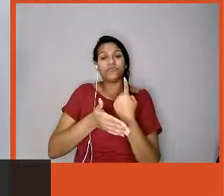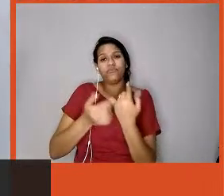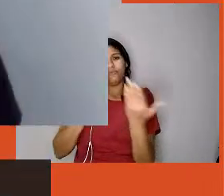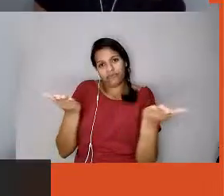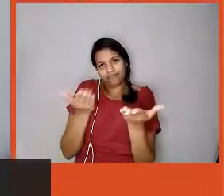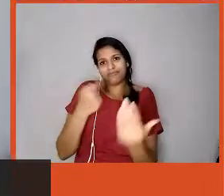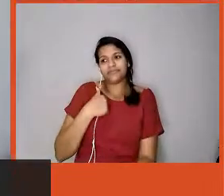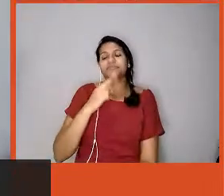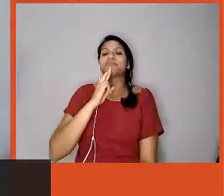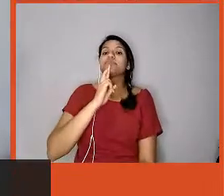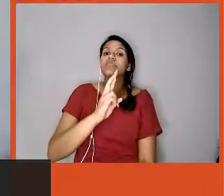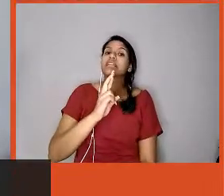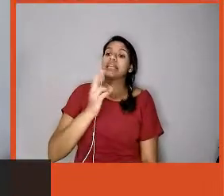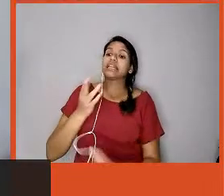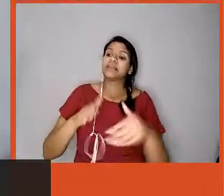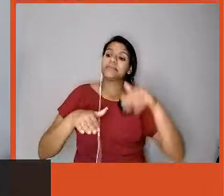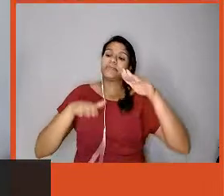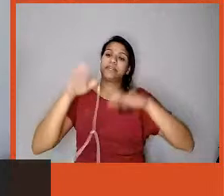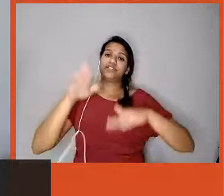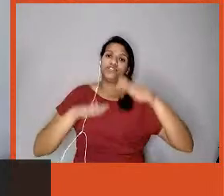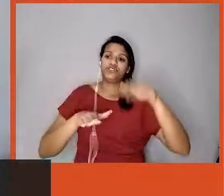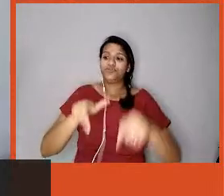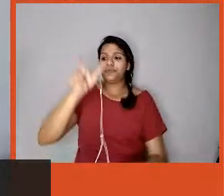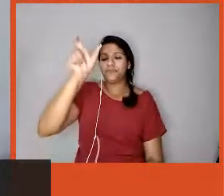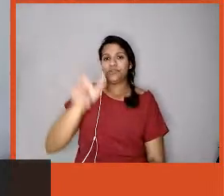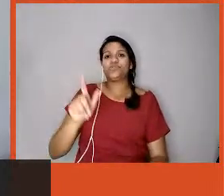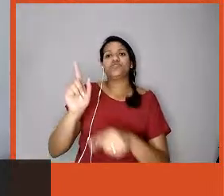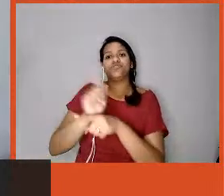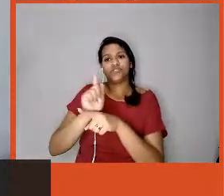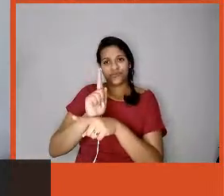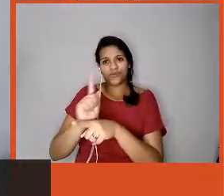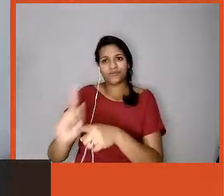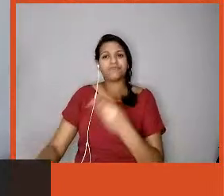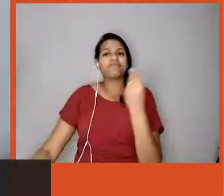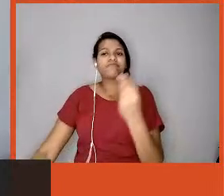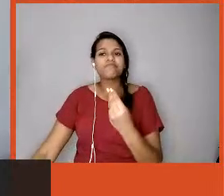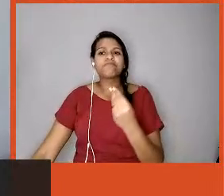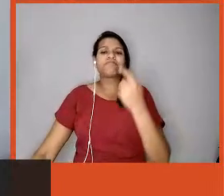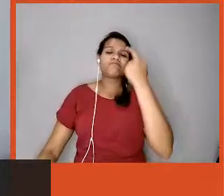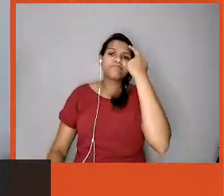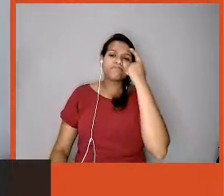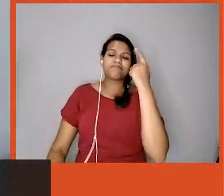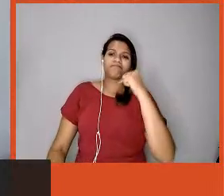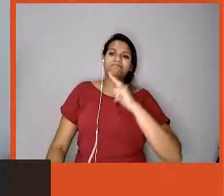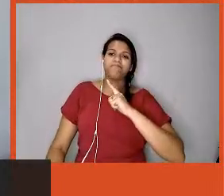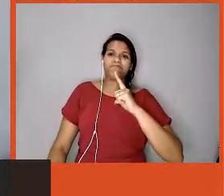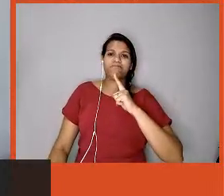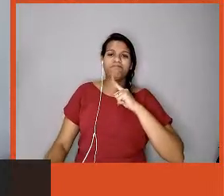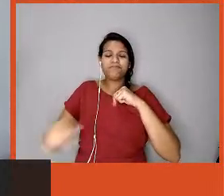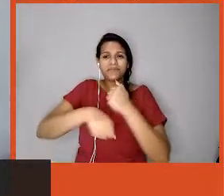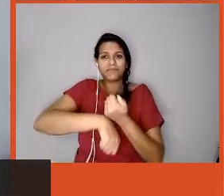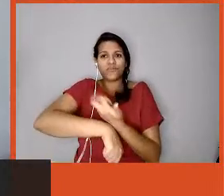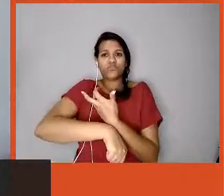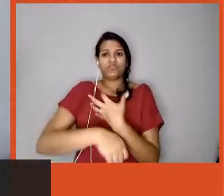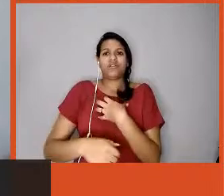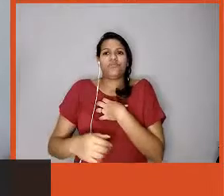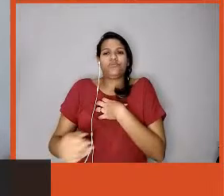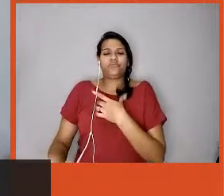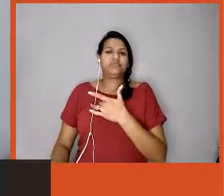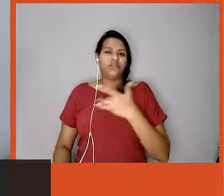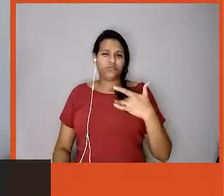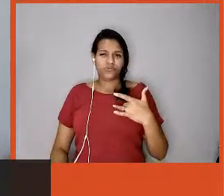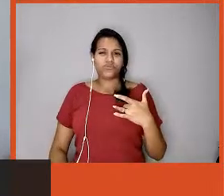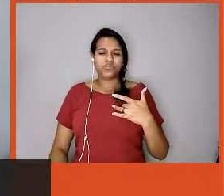emocional também, né, e esse é um tema como nós comentamos dentro da conversa, a saúde emocional,